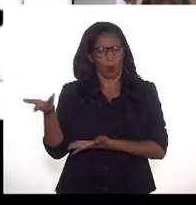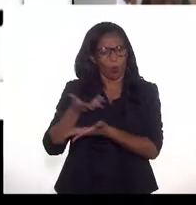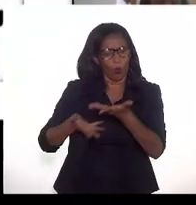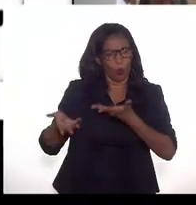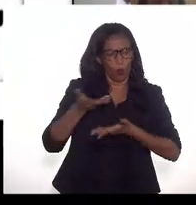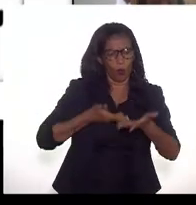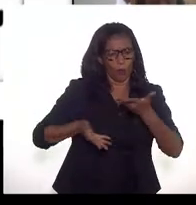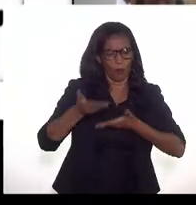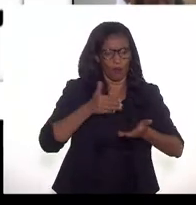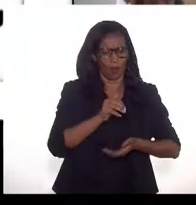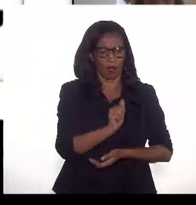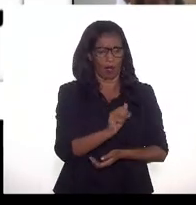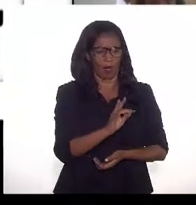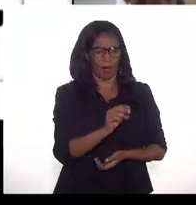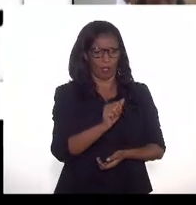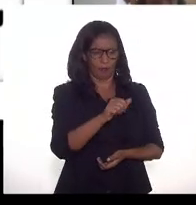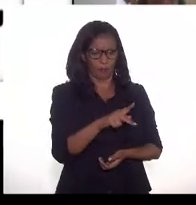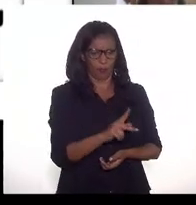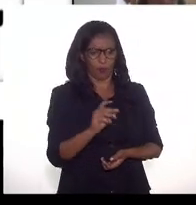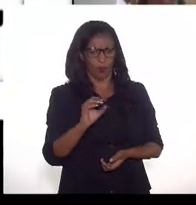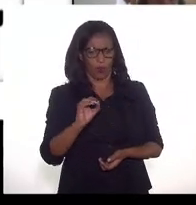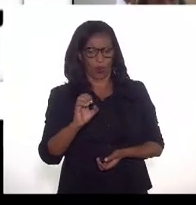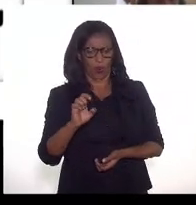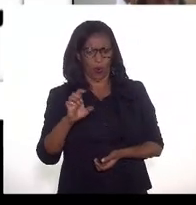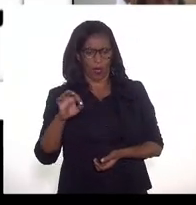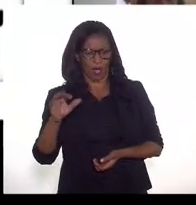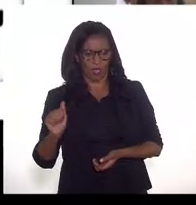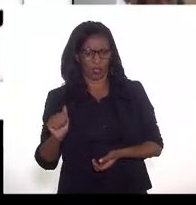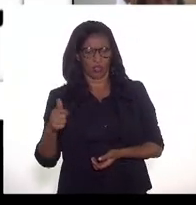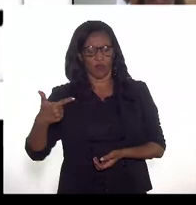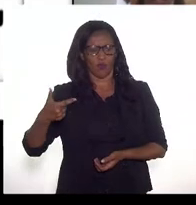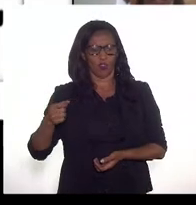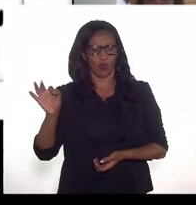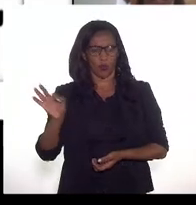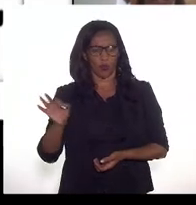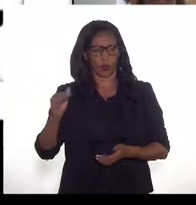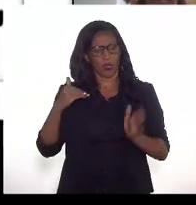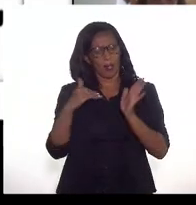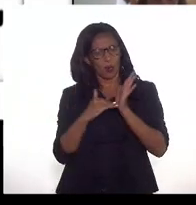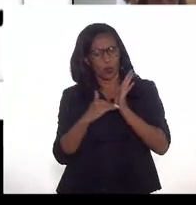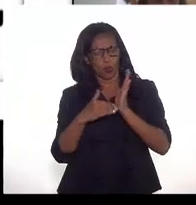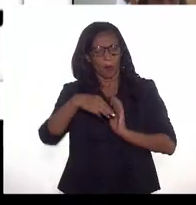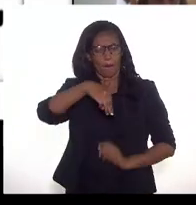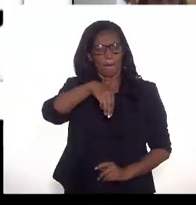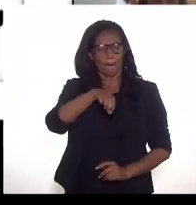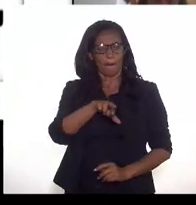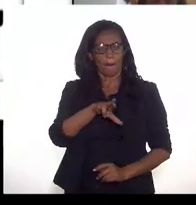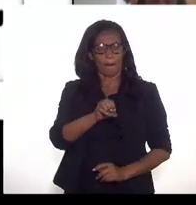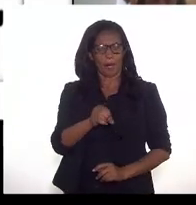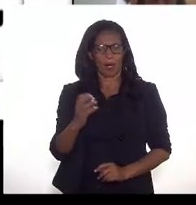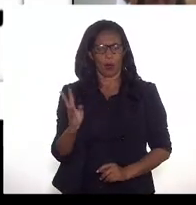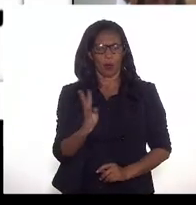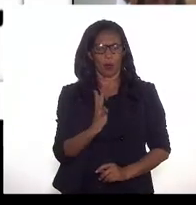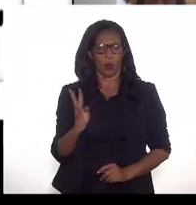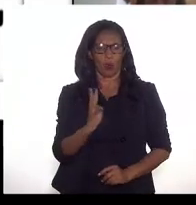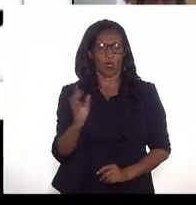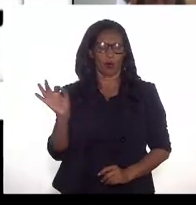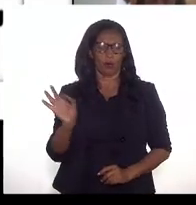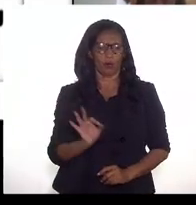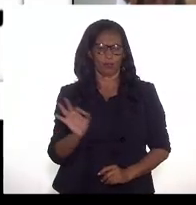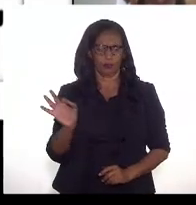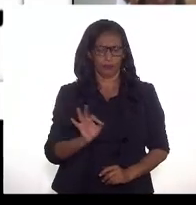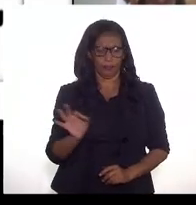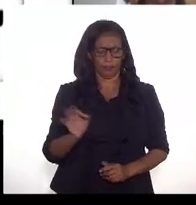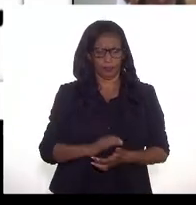de Atapu, 28% e jazida de Mero, compartilhada de Mero também, aproximadamente 40%,